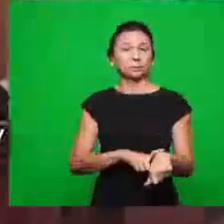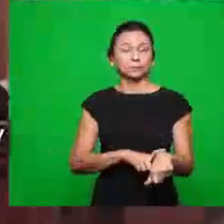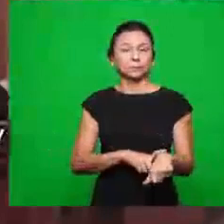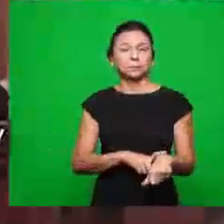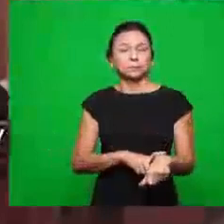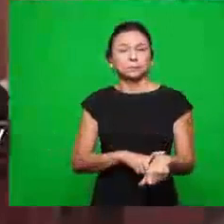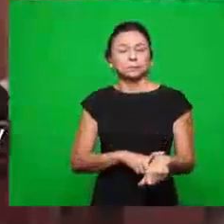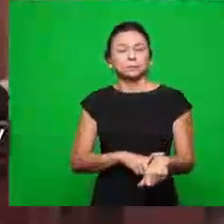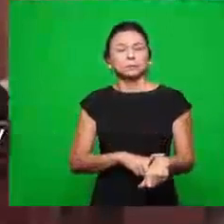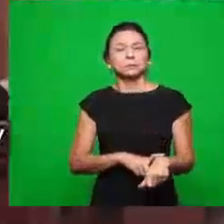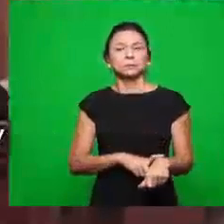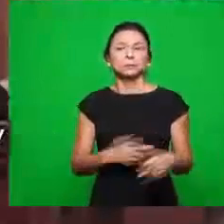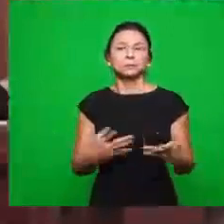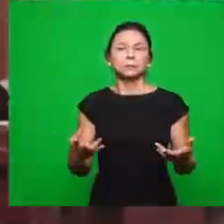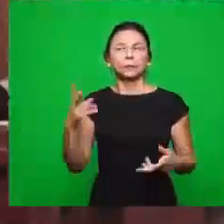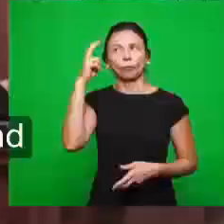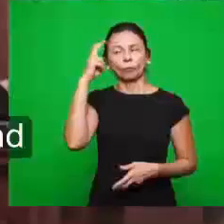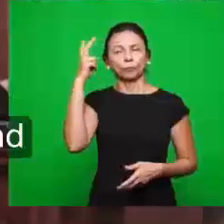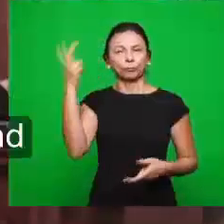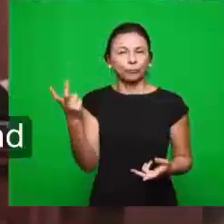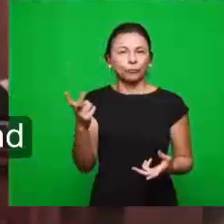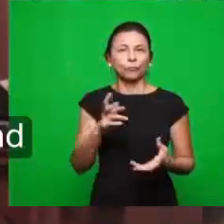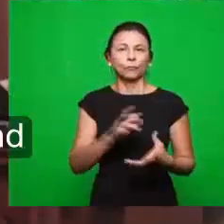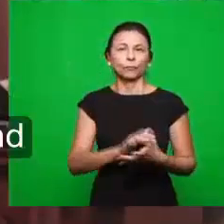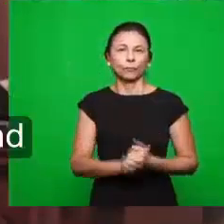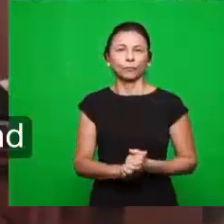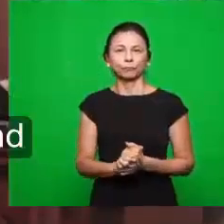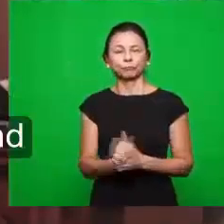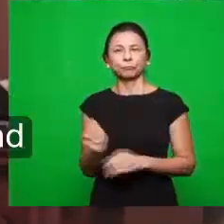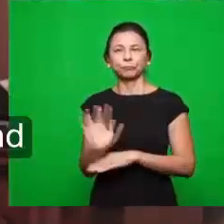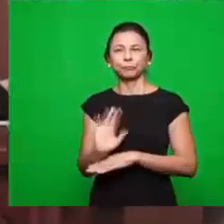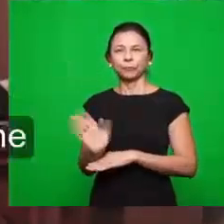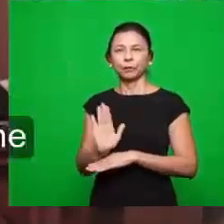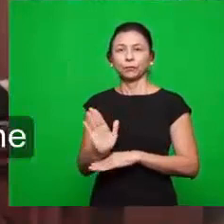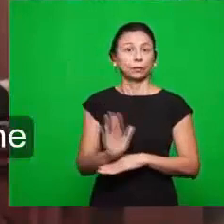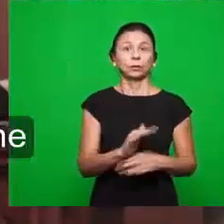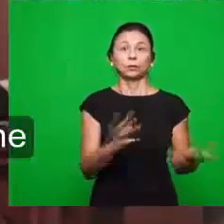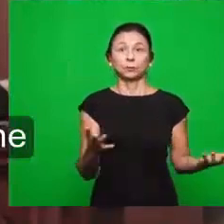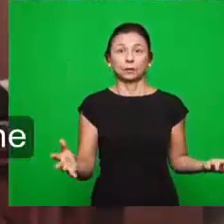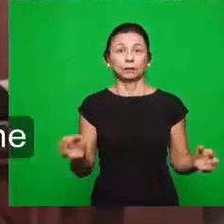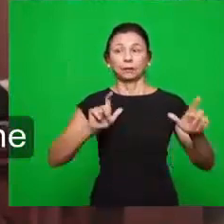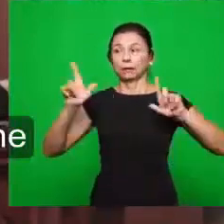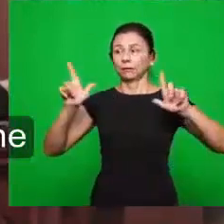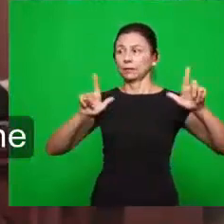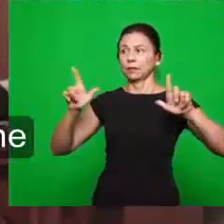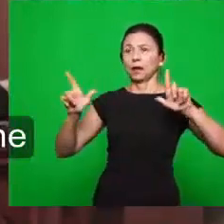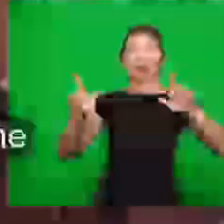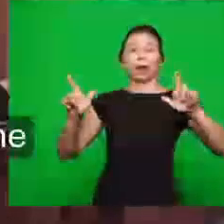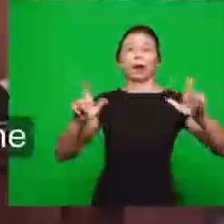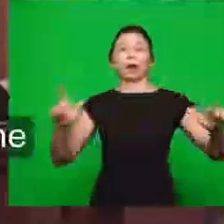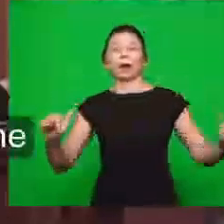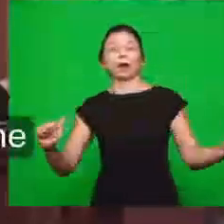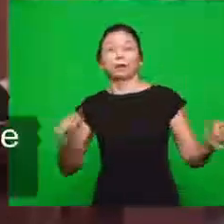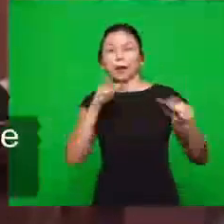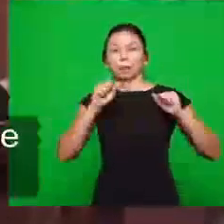Ele explora culturalmente, então ele faz filmes, o mundo vai se acabar. Então, aquelas catástrofes todas,